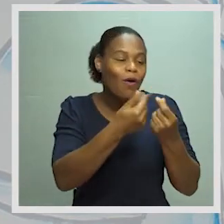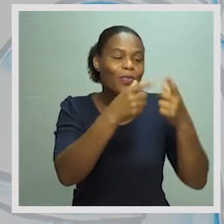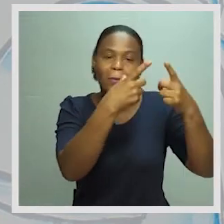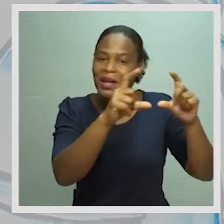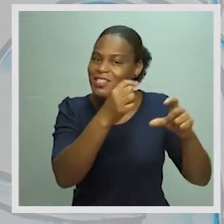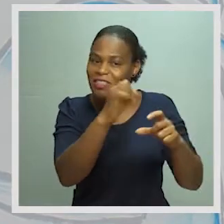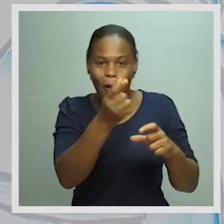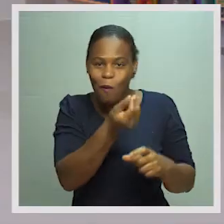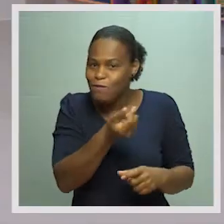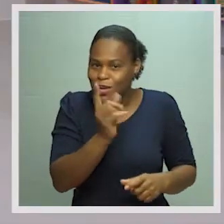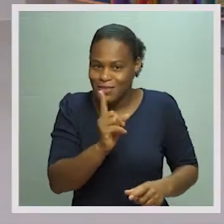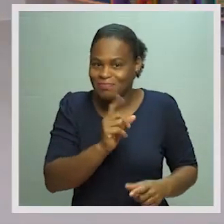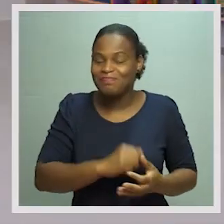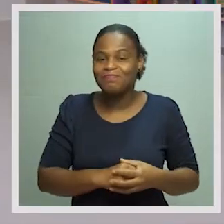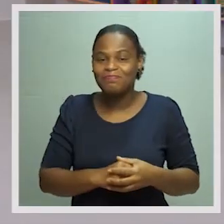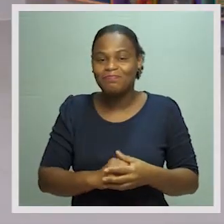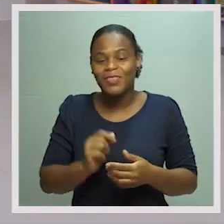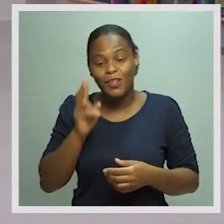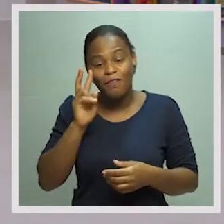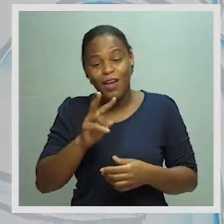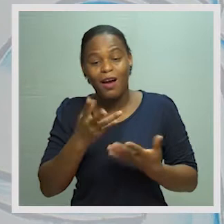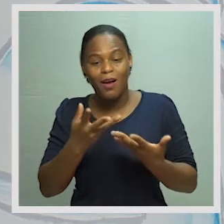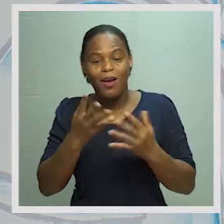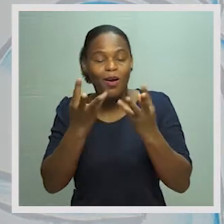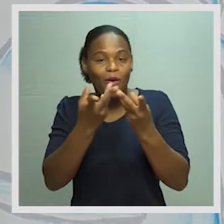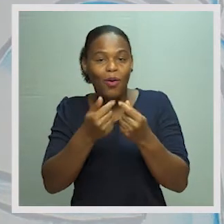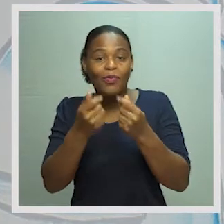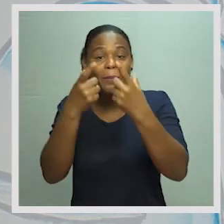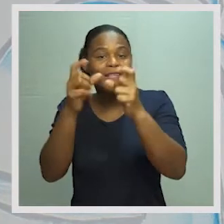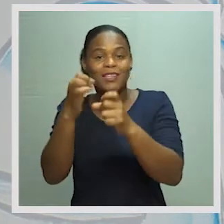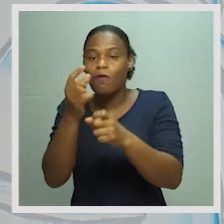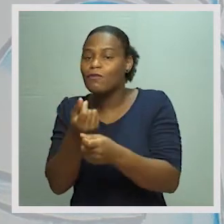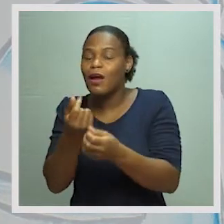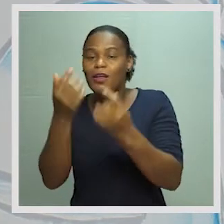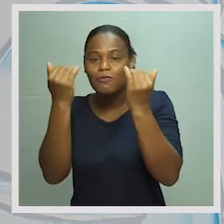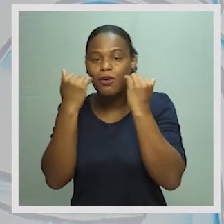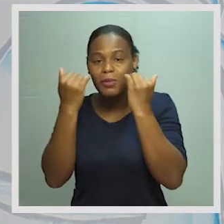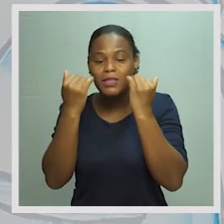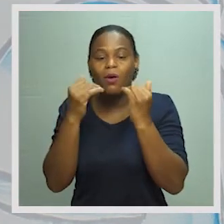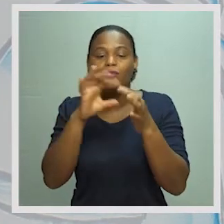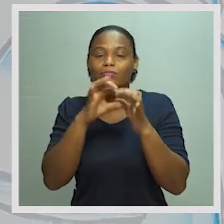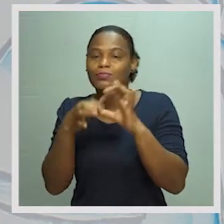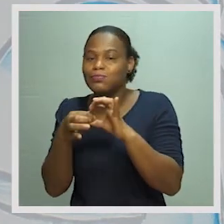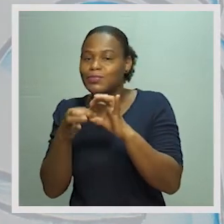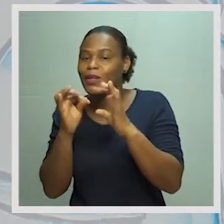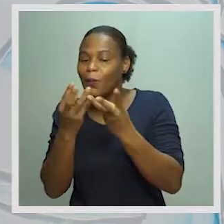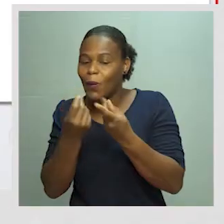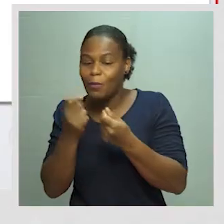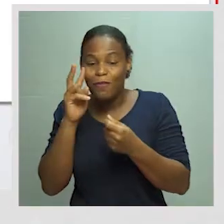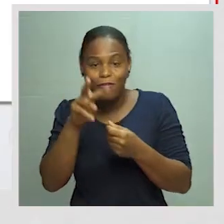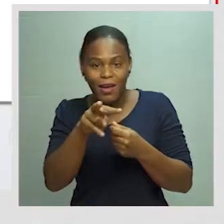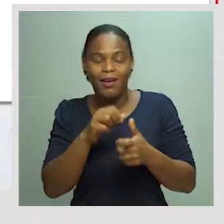não financeiras. Vamos lá ver, elabore a conta das empresas não financeiras a partir dos dados do seguinte circuito econômico,